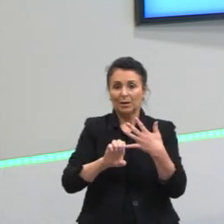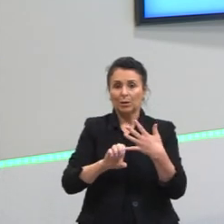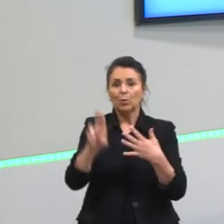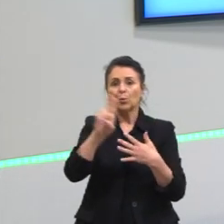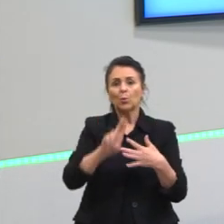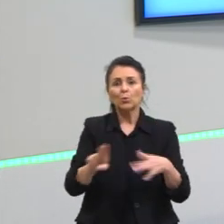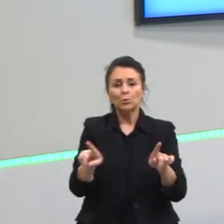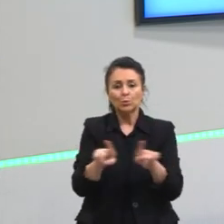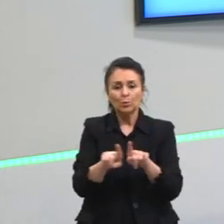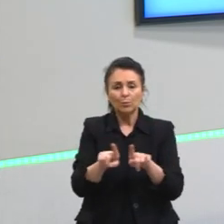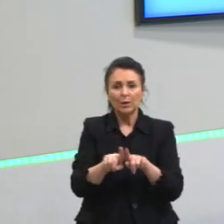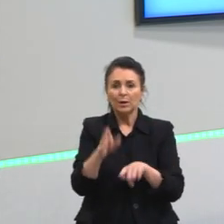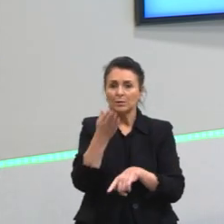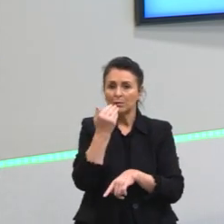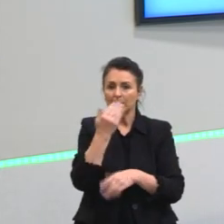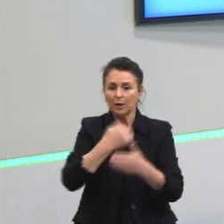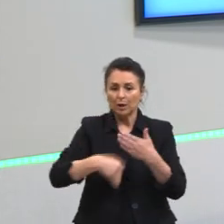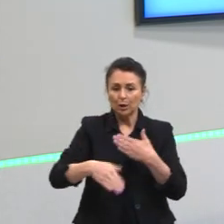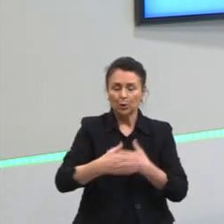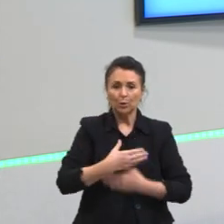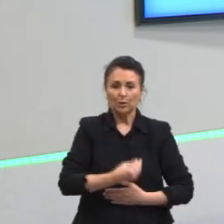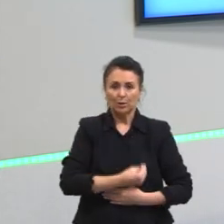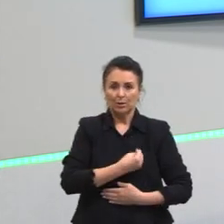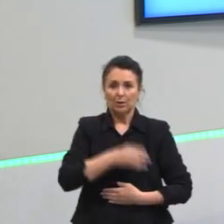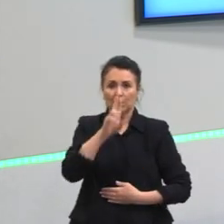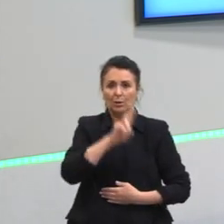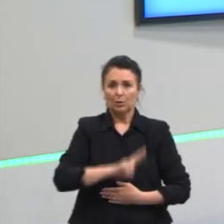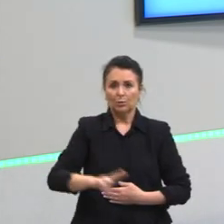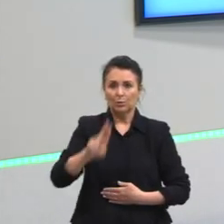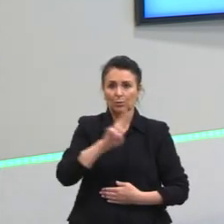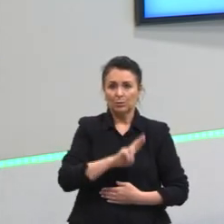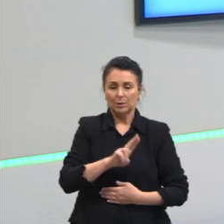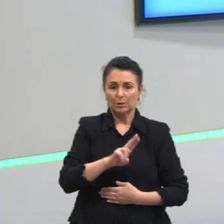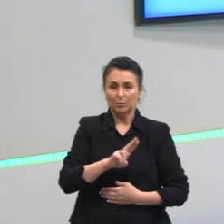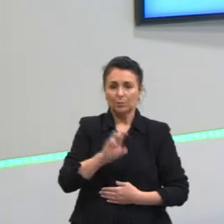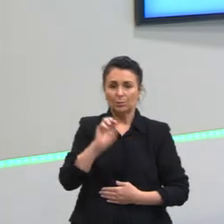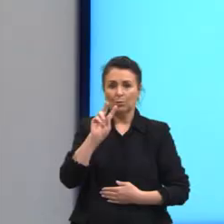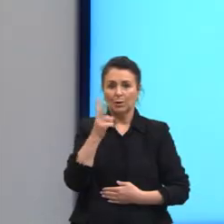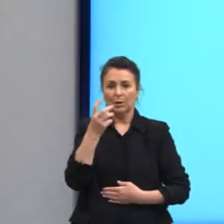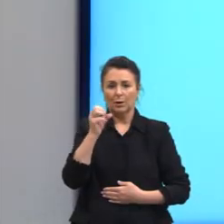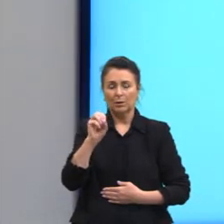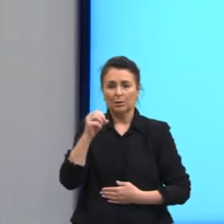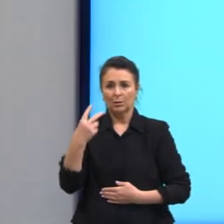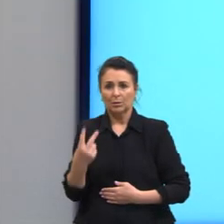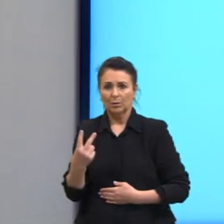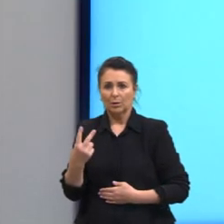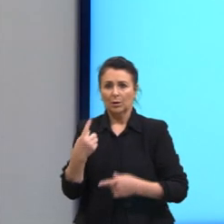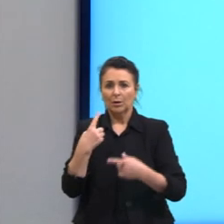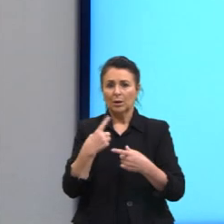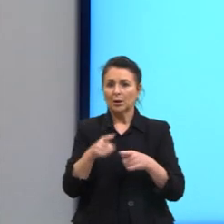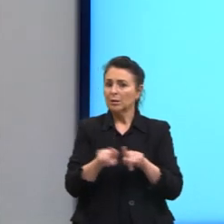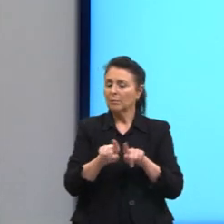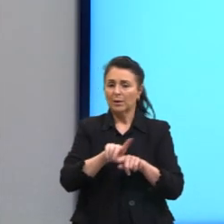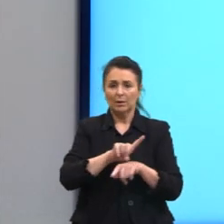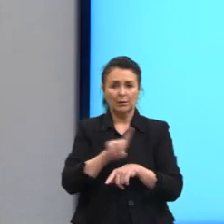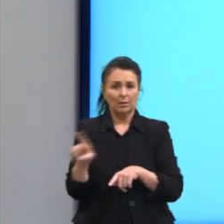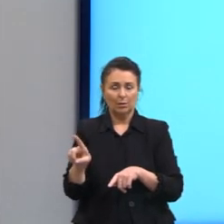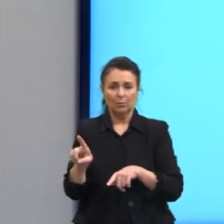alimento em todas as fases de vida, otimizando a nutrição do organismo? Também não, porque os alimentos são diferentes, tá?